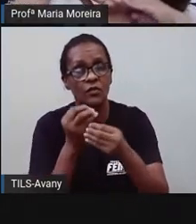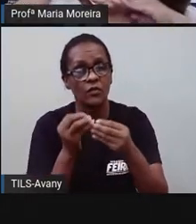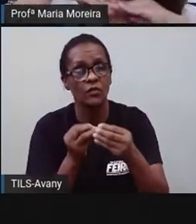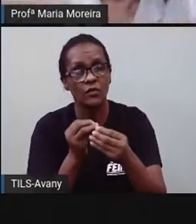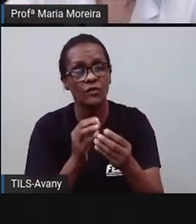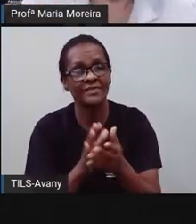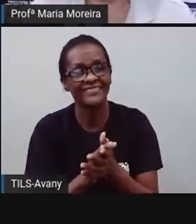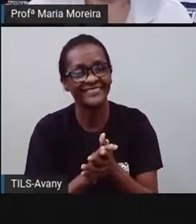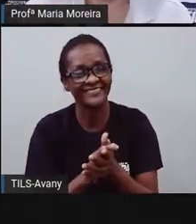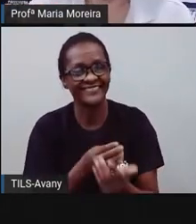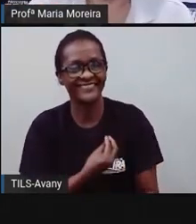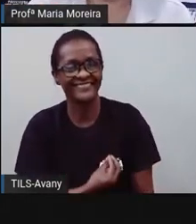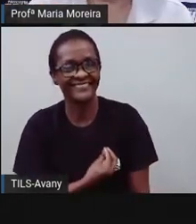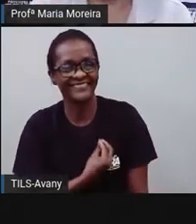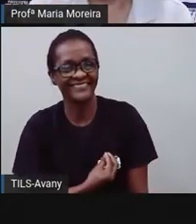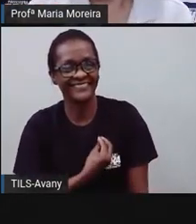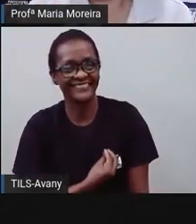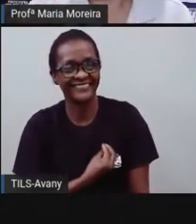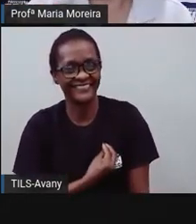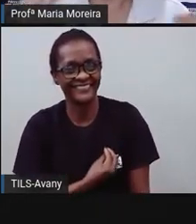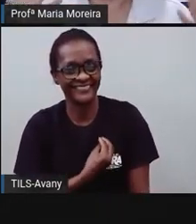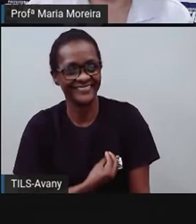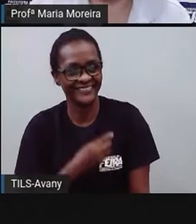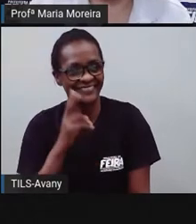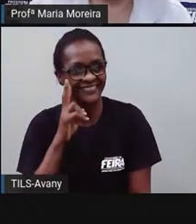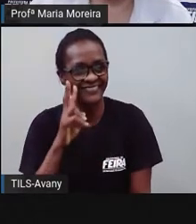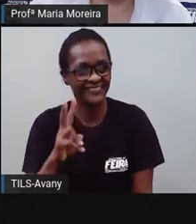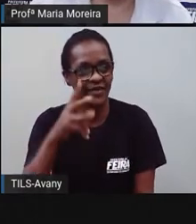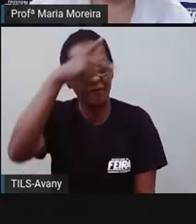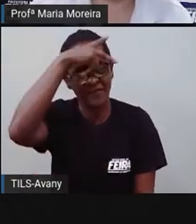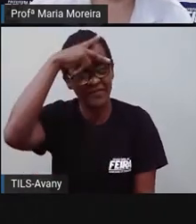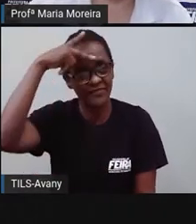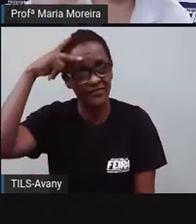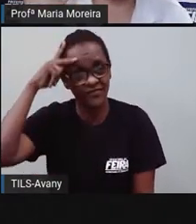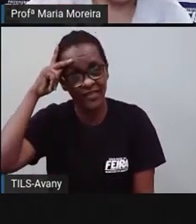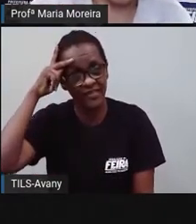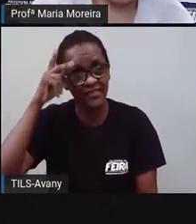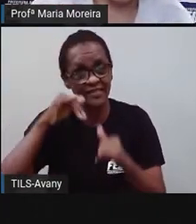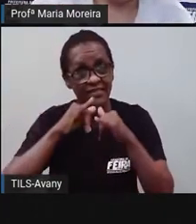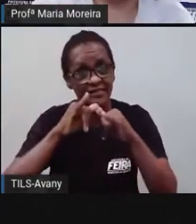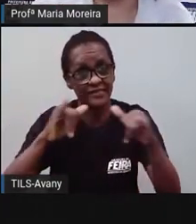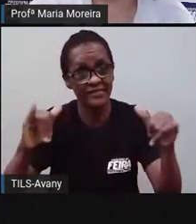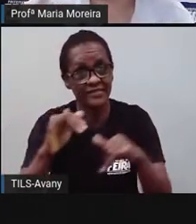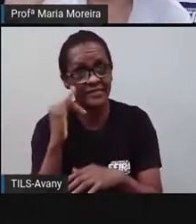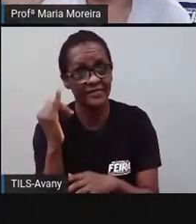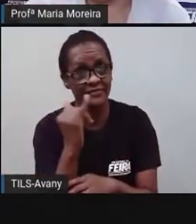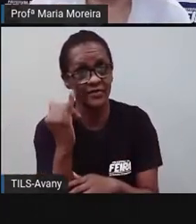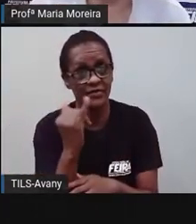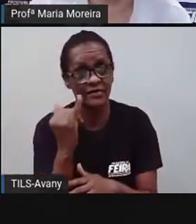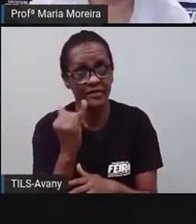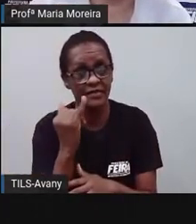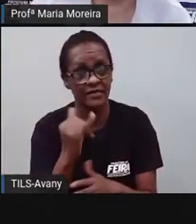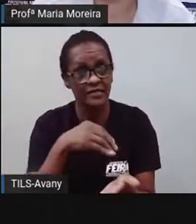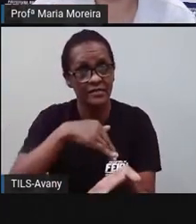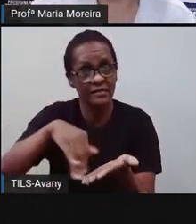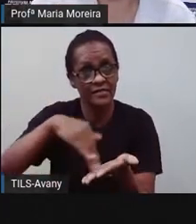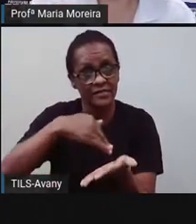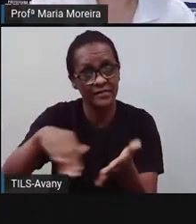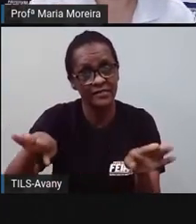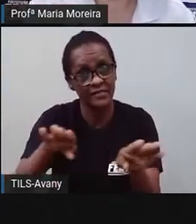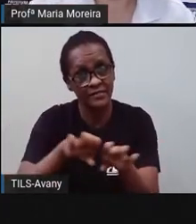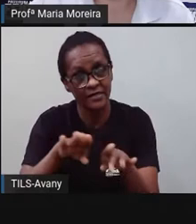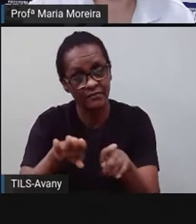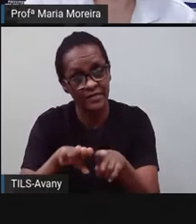presente. E aí, o prefeito deu algumas notícias, esclareceu algumas notícias, a secretária também fez isso.